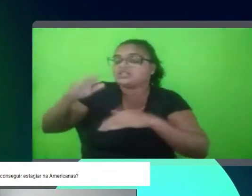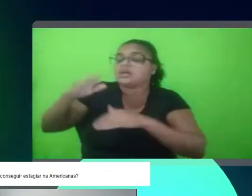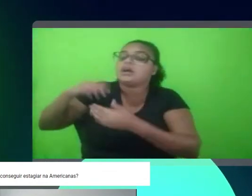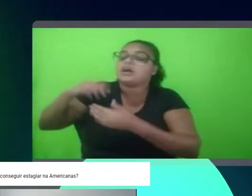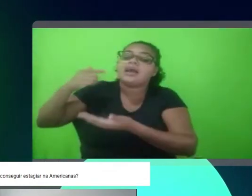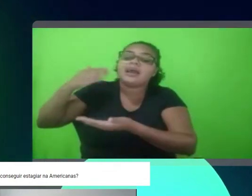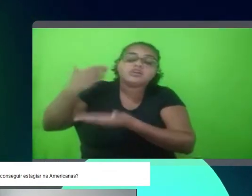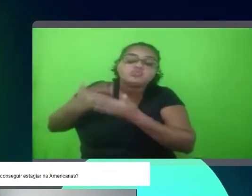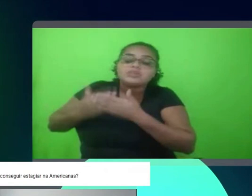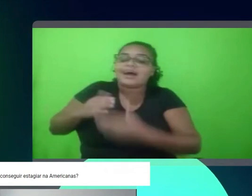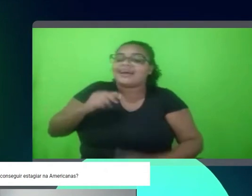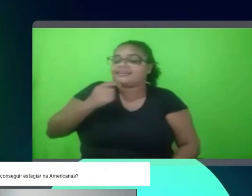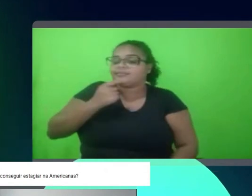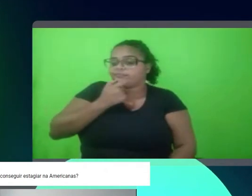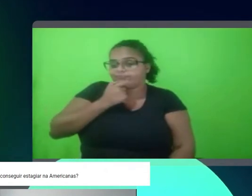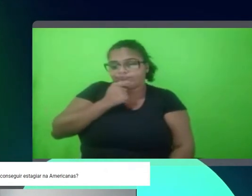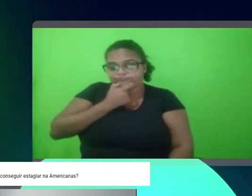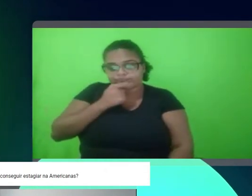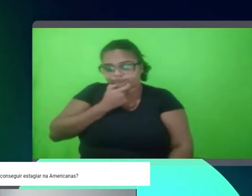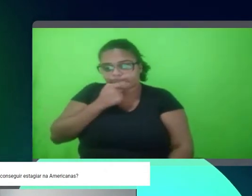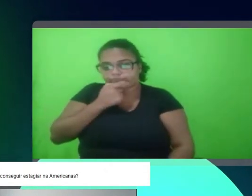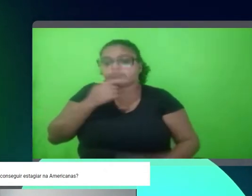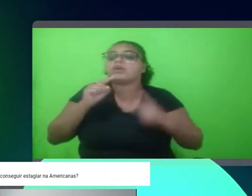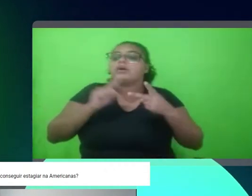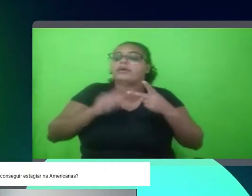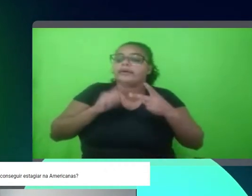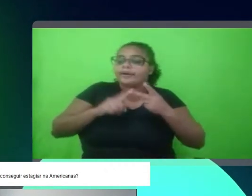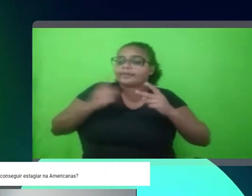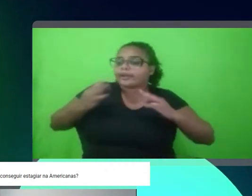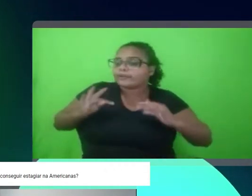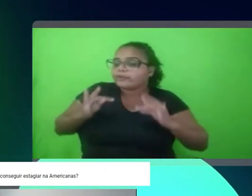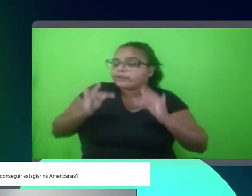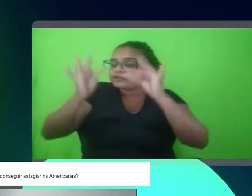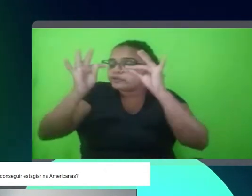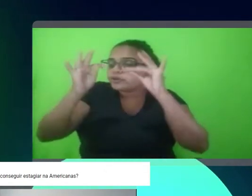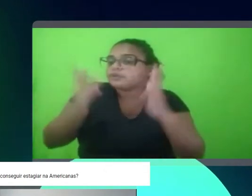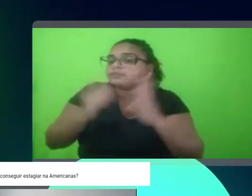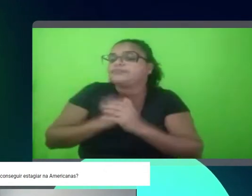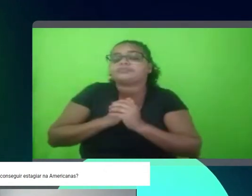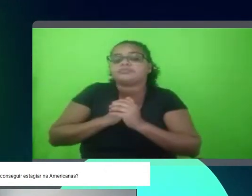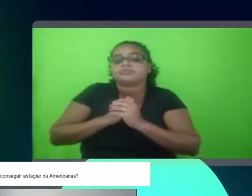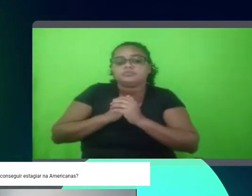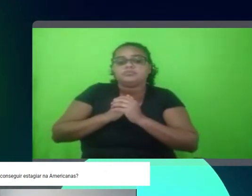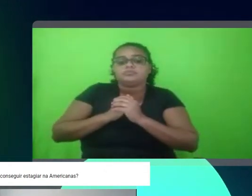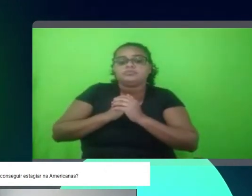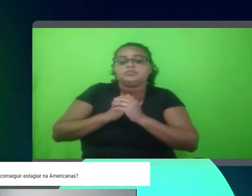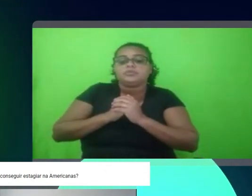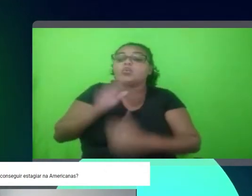às vezes, né, ter certificações em inglês, certificações em tecnologia que a empresa, né,